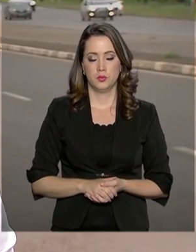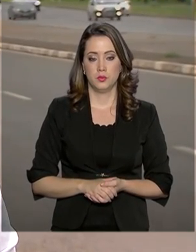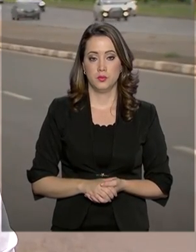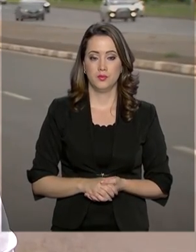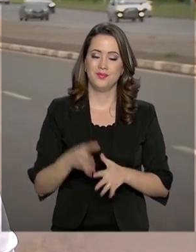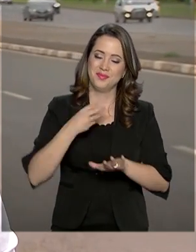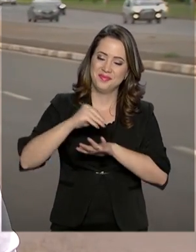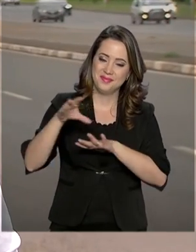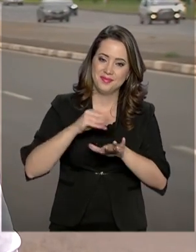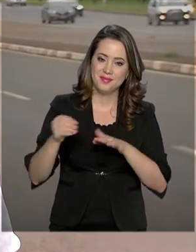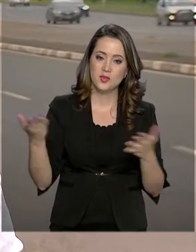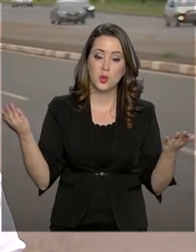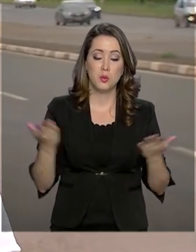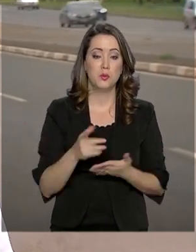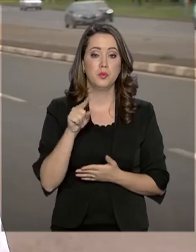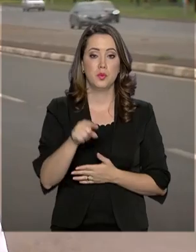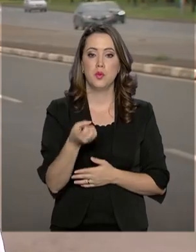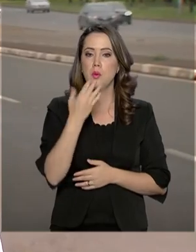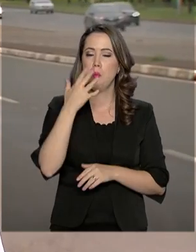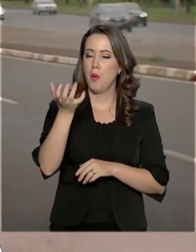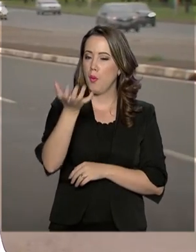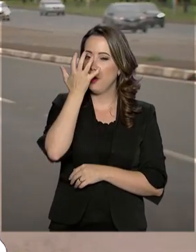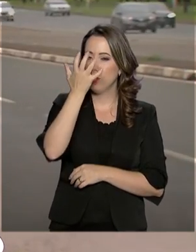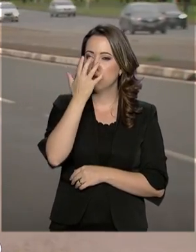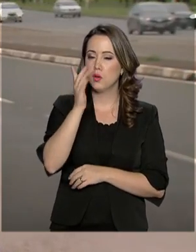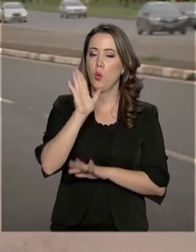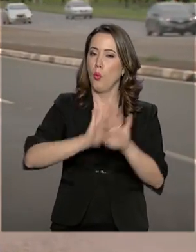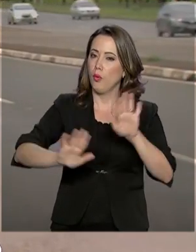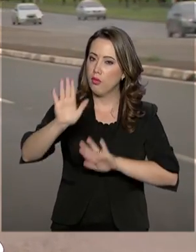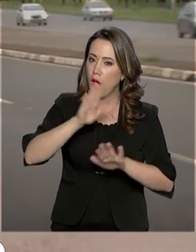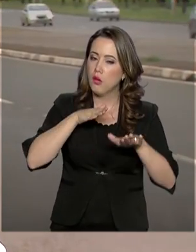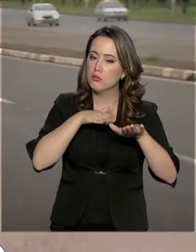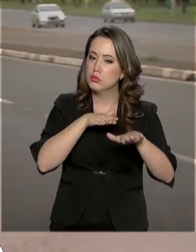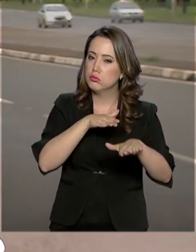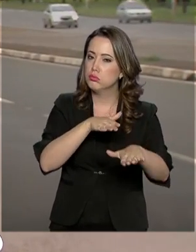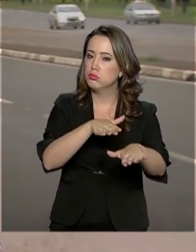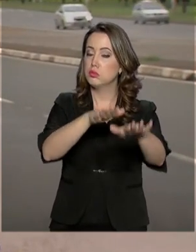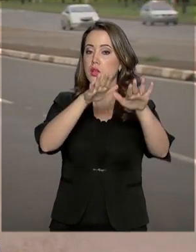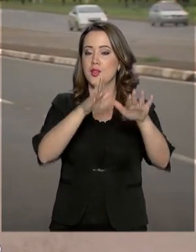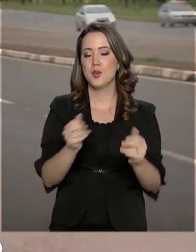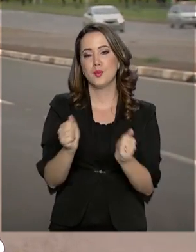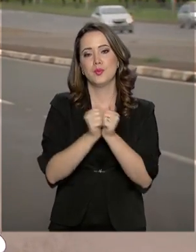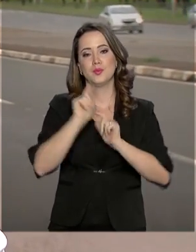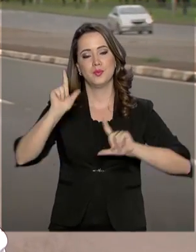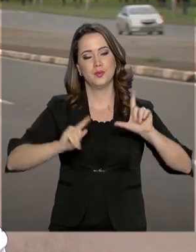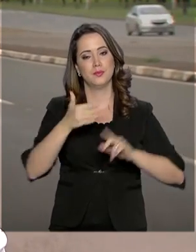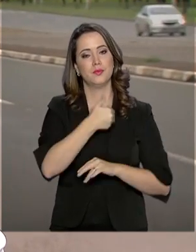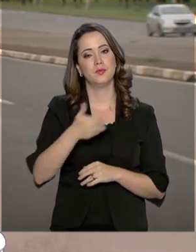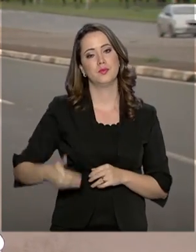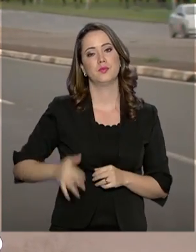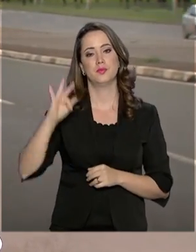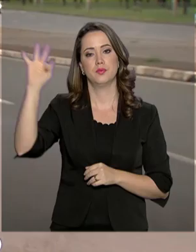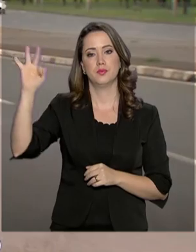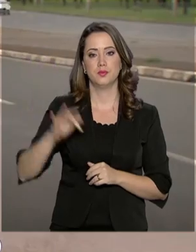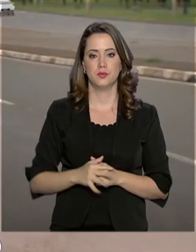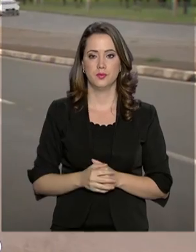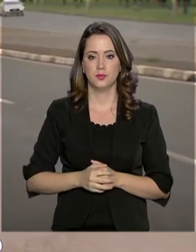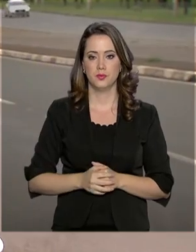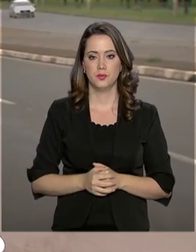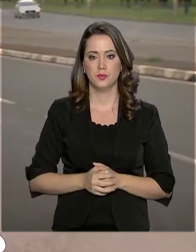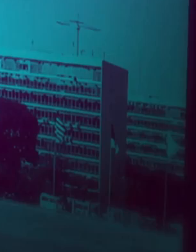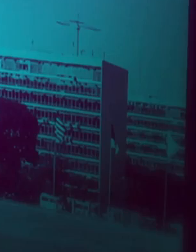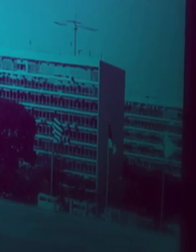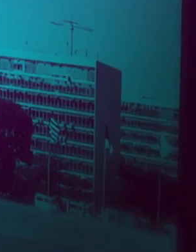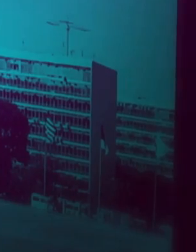Essas são as informações de momento. Um bom Carnaval, tenha cuidado nas estradas e fique com a gente na NBR, na TV do Governo Federal.